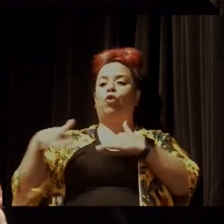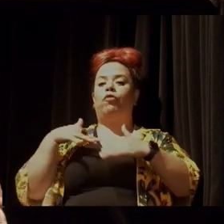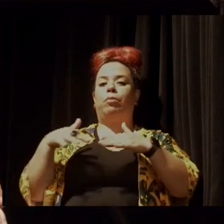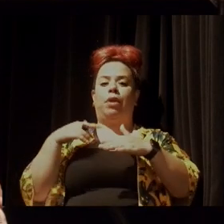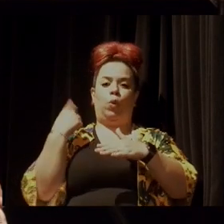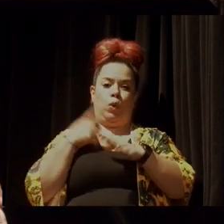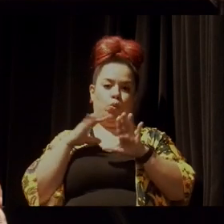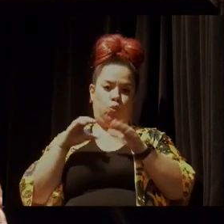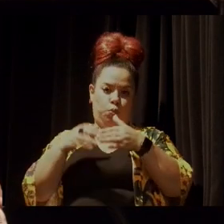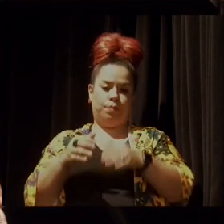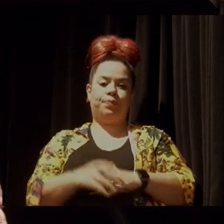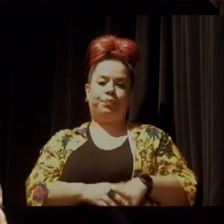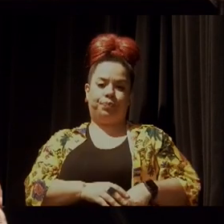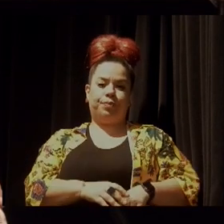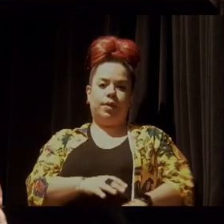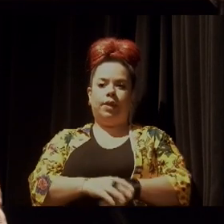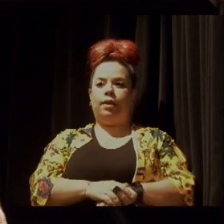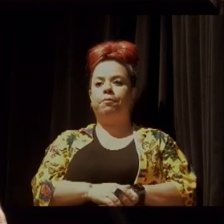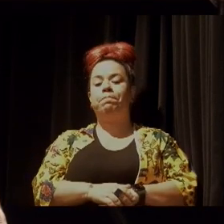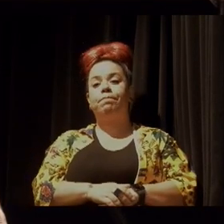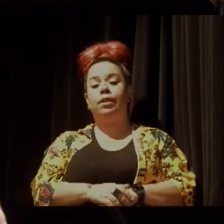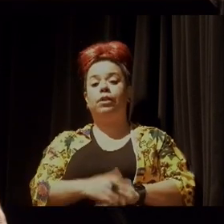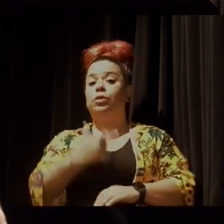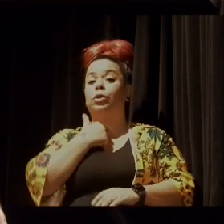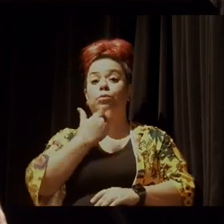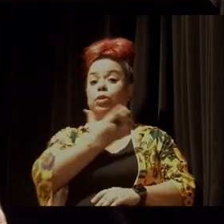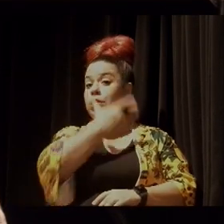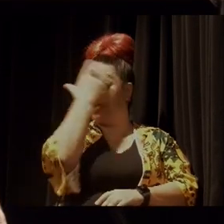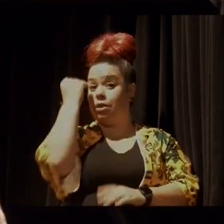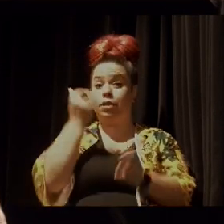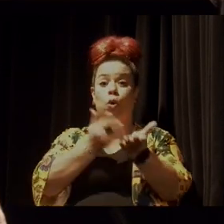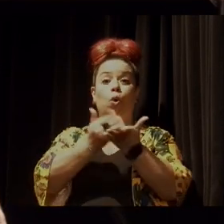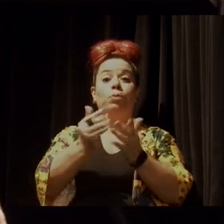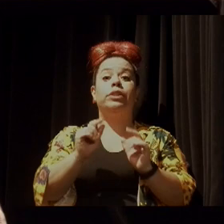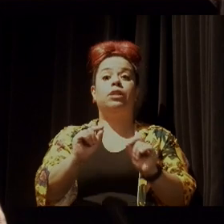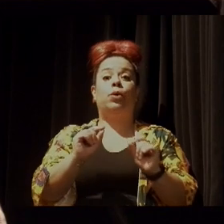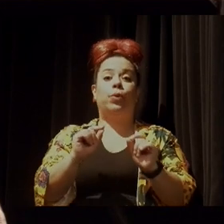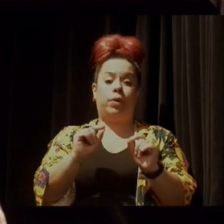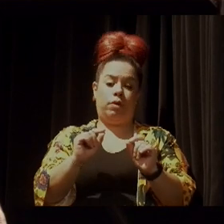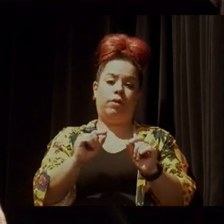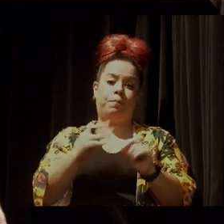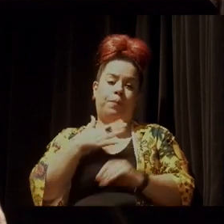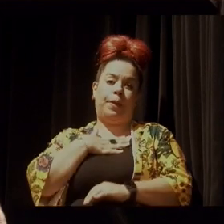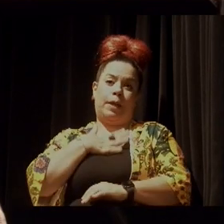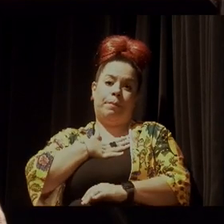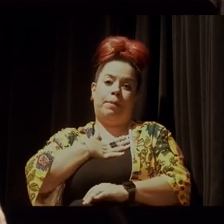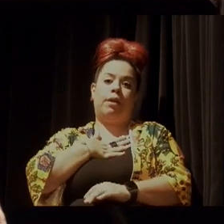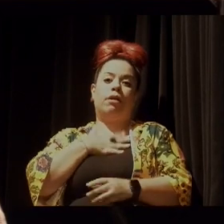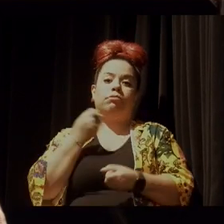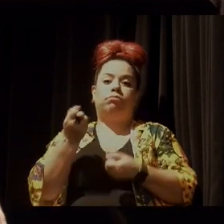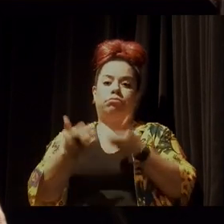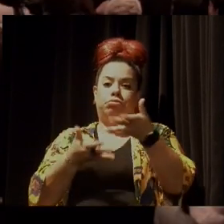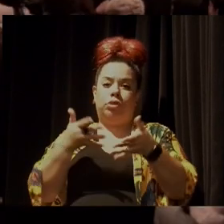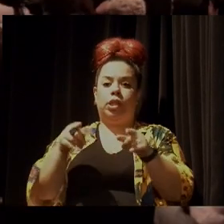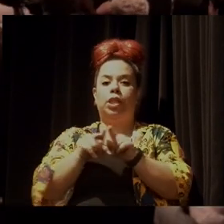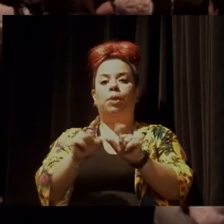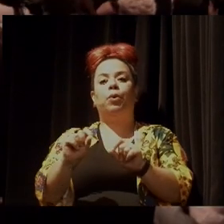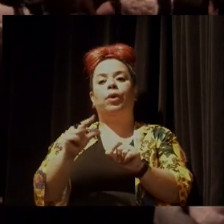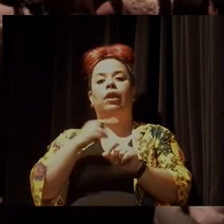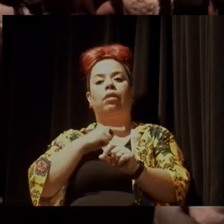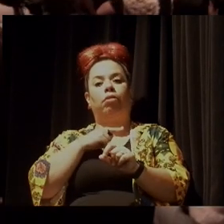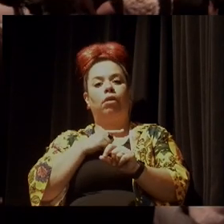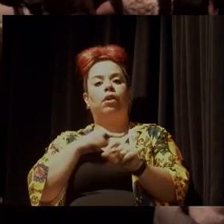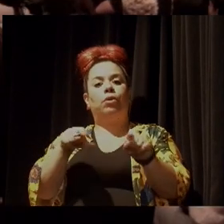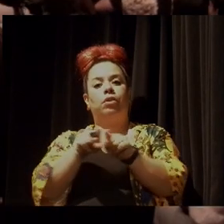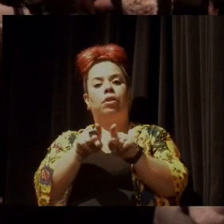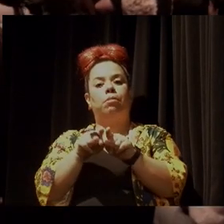Comitê. E eu não poderia deixar de começar a minha fala trazendo, inclusive, o